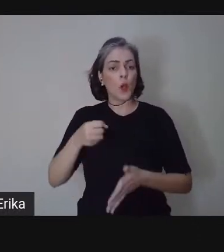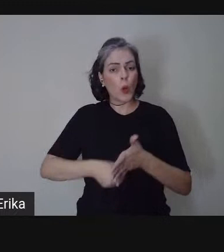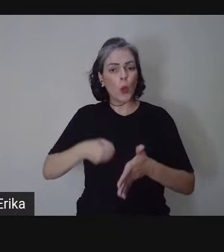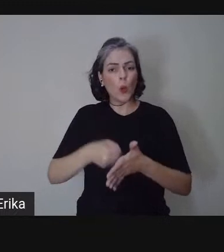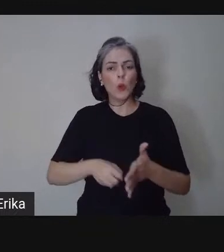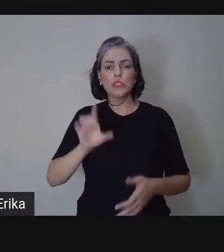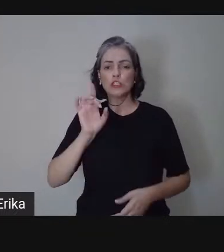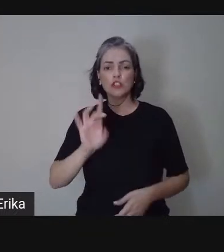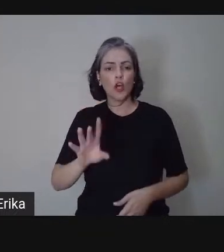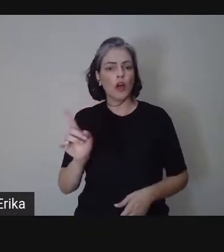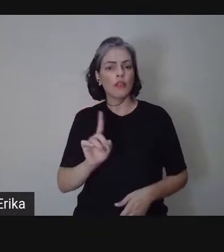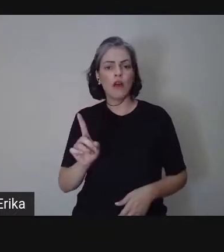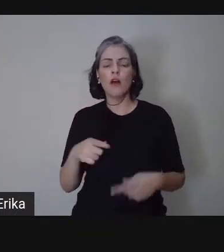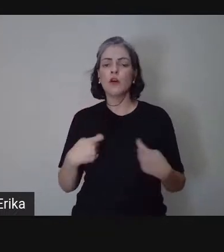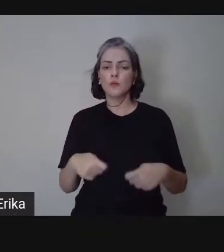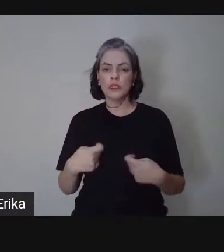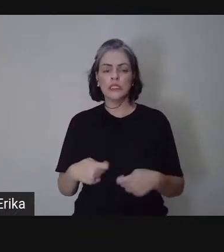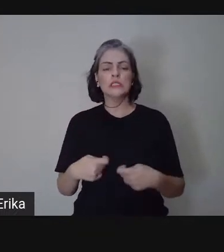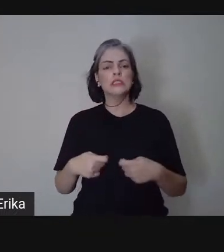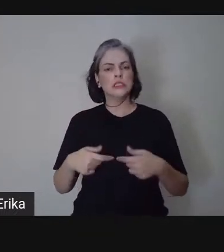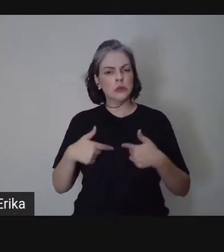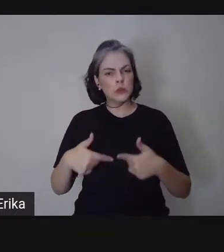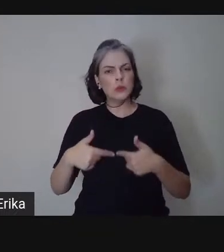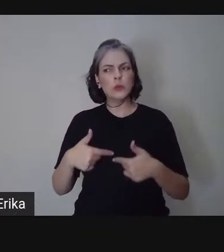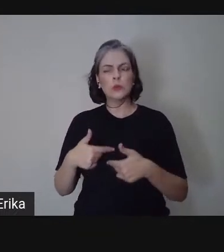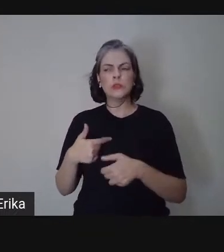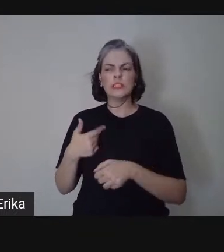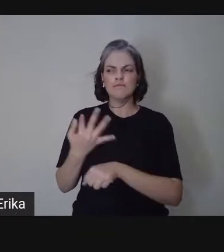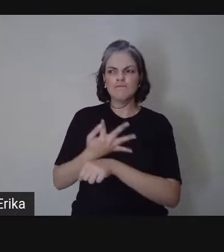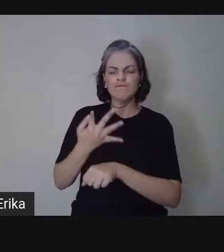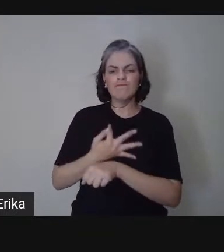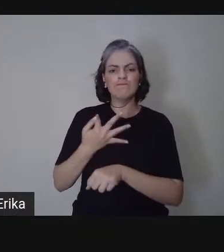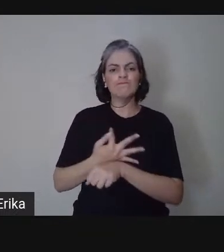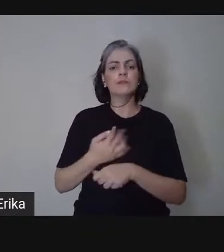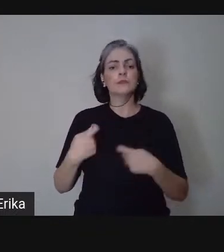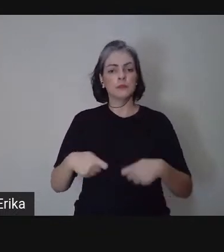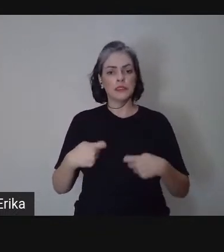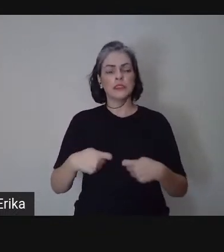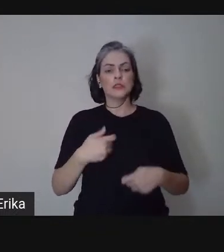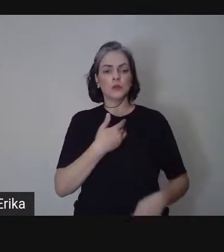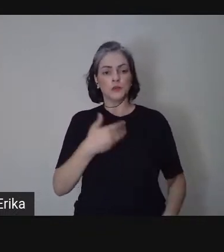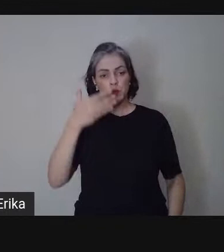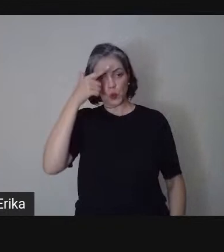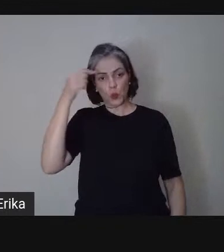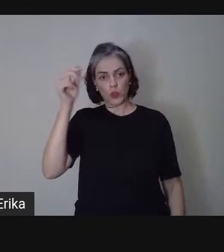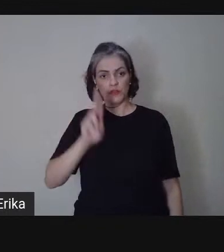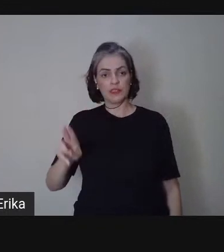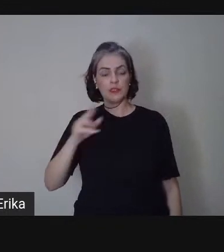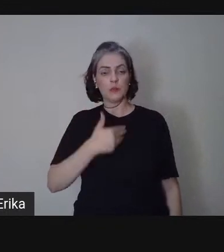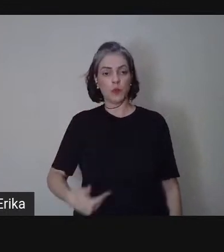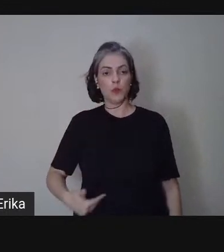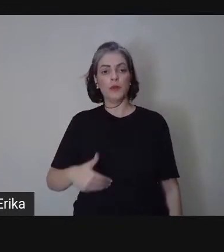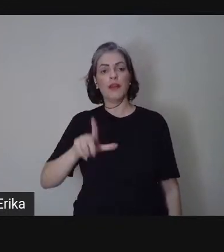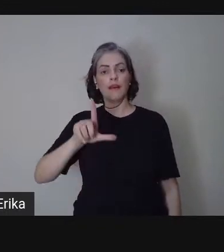devemos resistir pela universidade pública, laica, gratuita e de qualidade para todos.